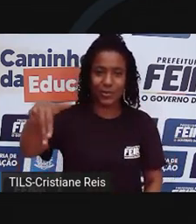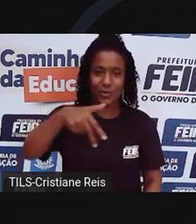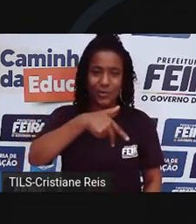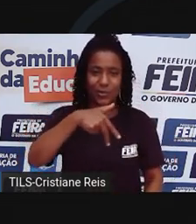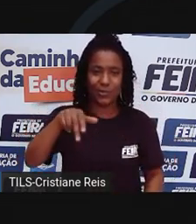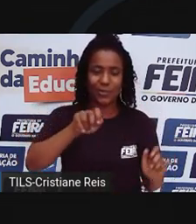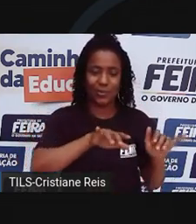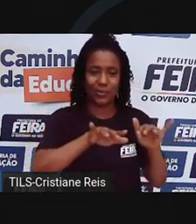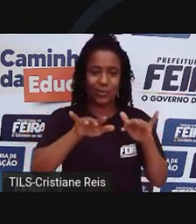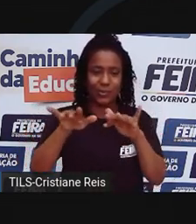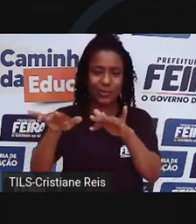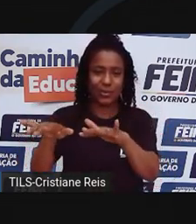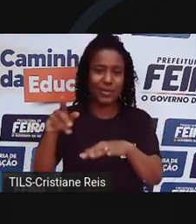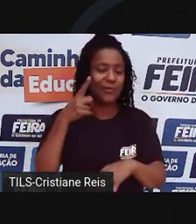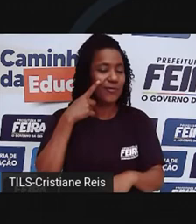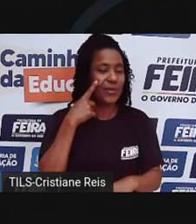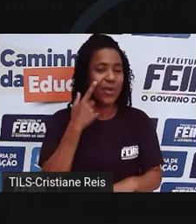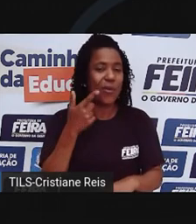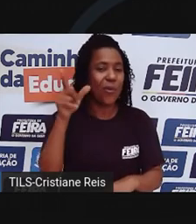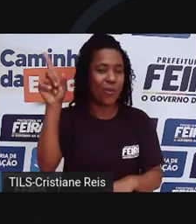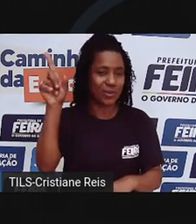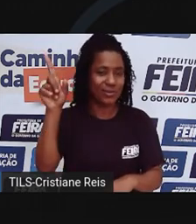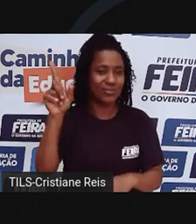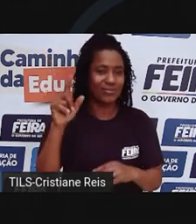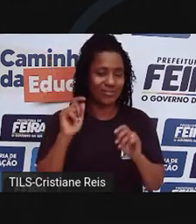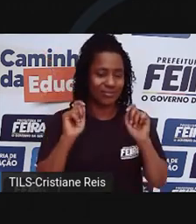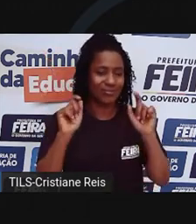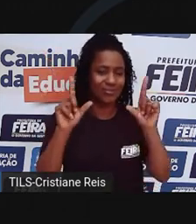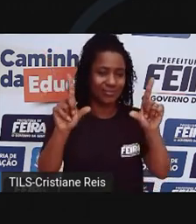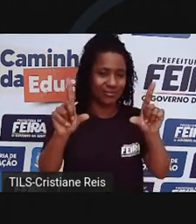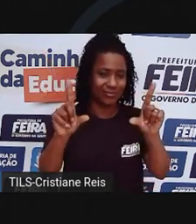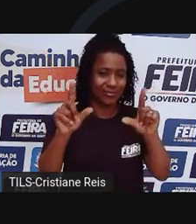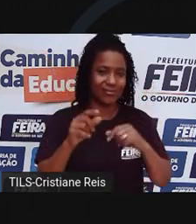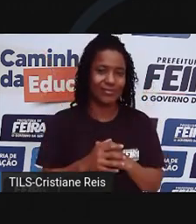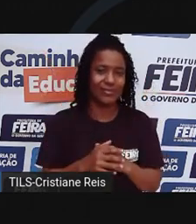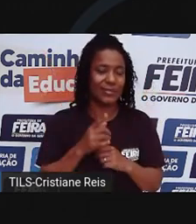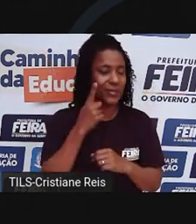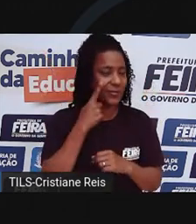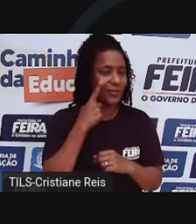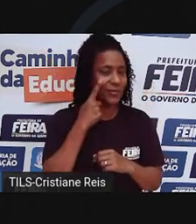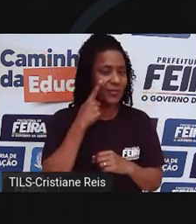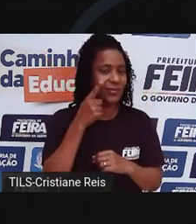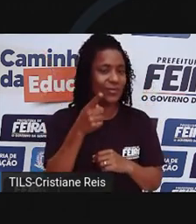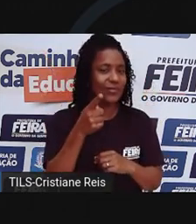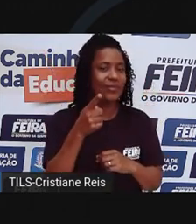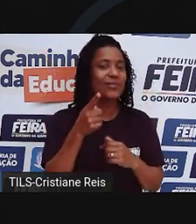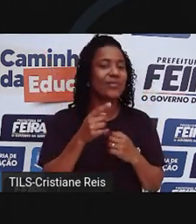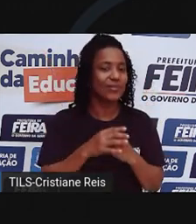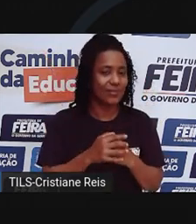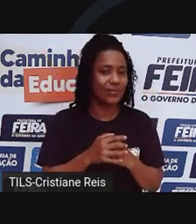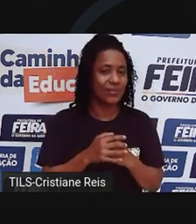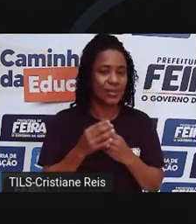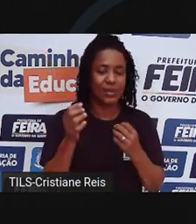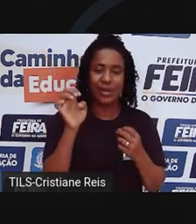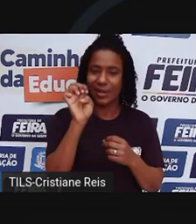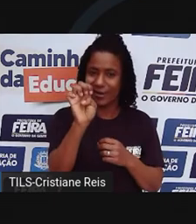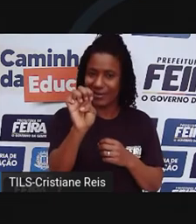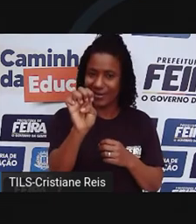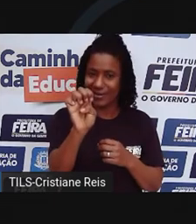Vamos ver outras placas. Esta placa sinaliza onde é possível estacionar o carro.